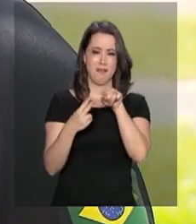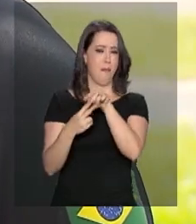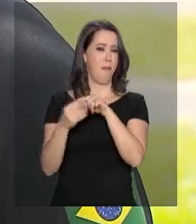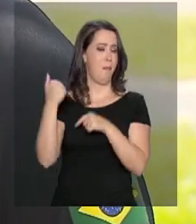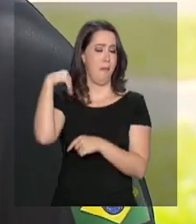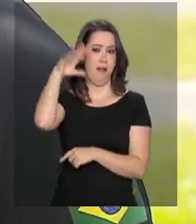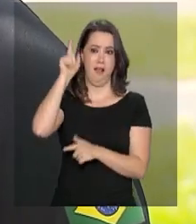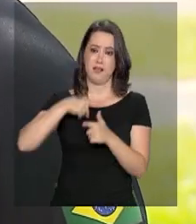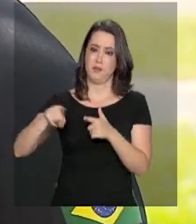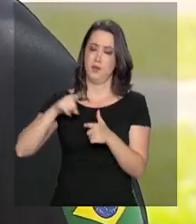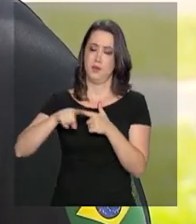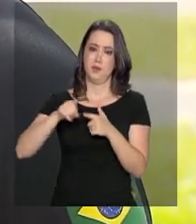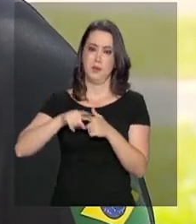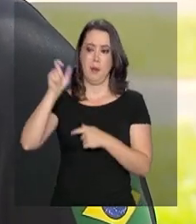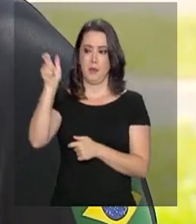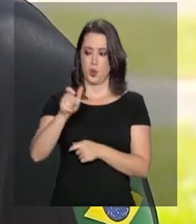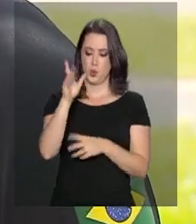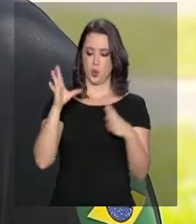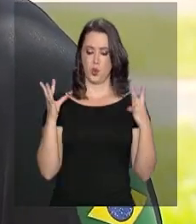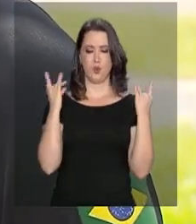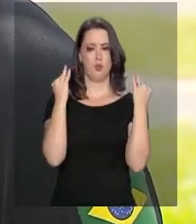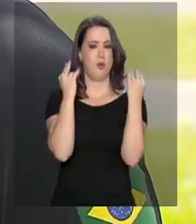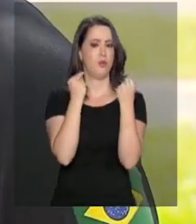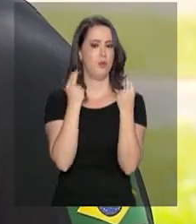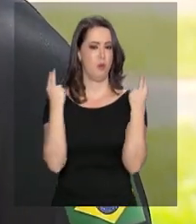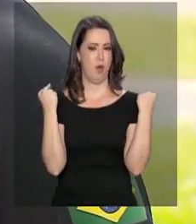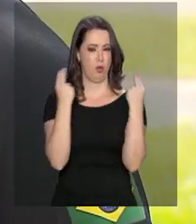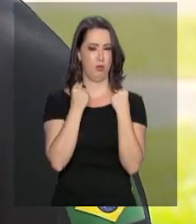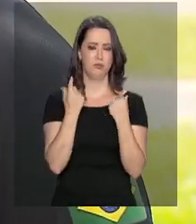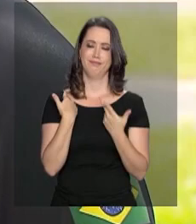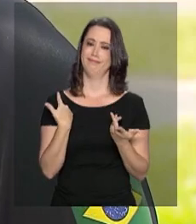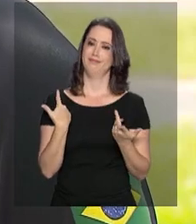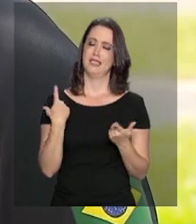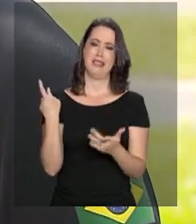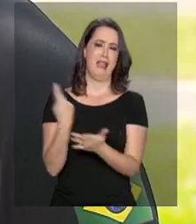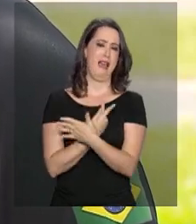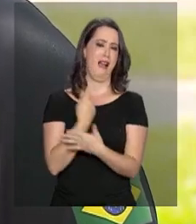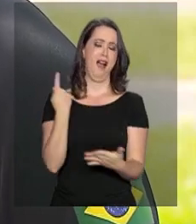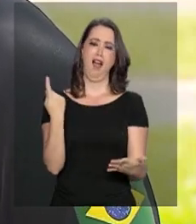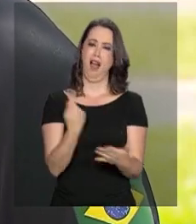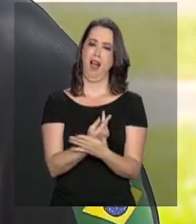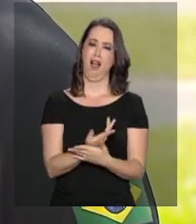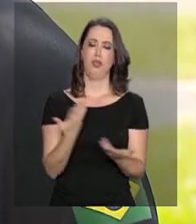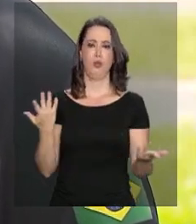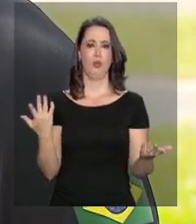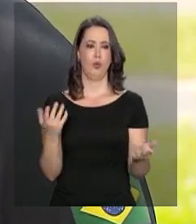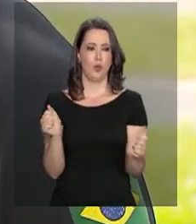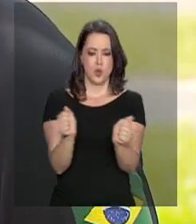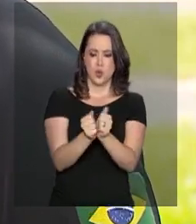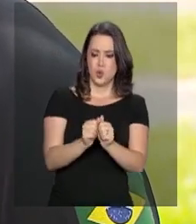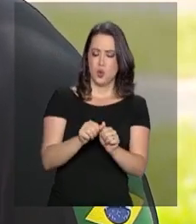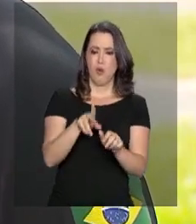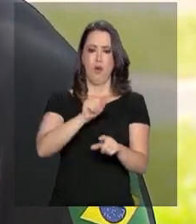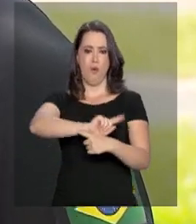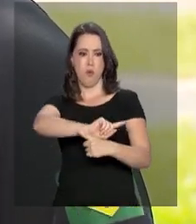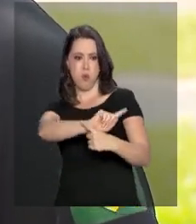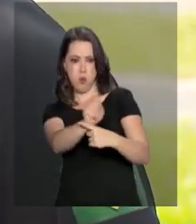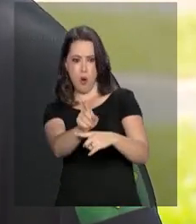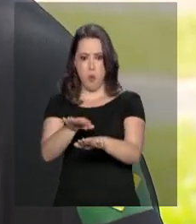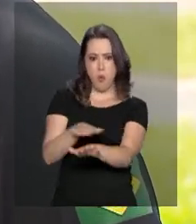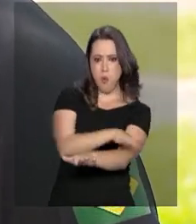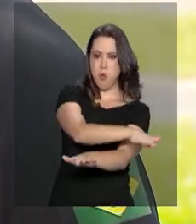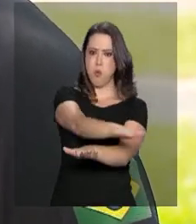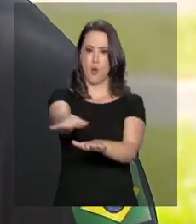temos ainda uma conduta do motorista muito imprudente, é lesiva ao trânsito. Porque juntando os dois, é a 7 velocidade de